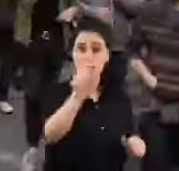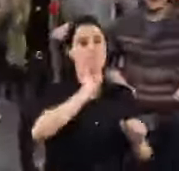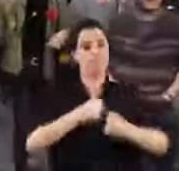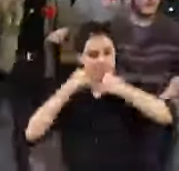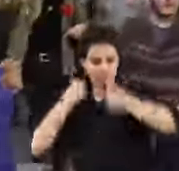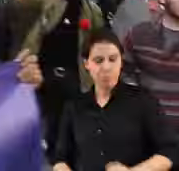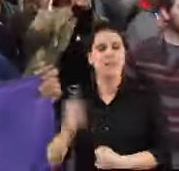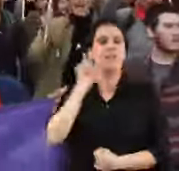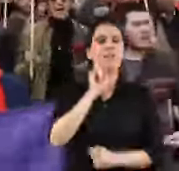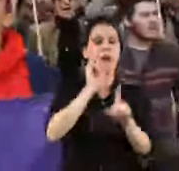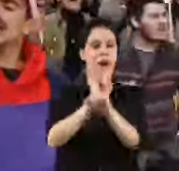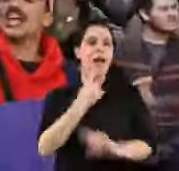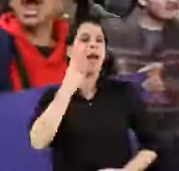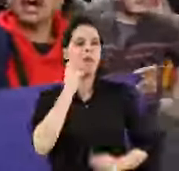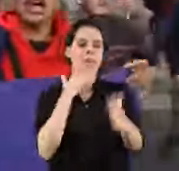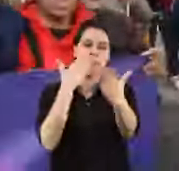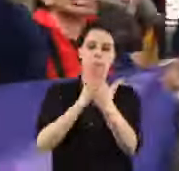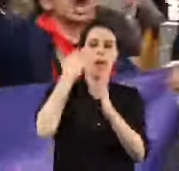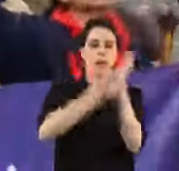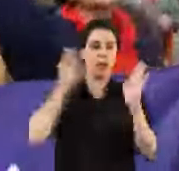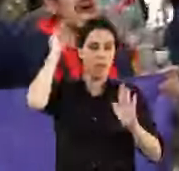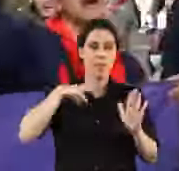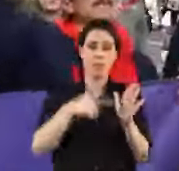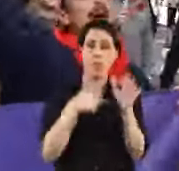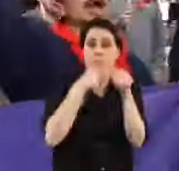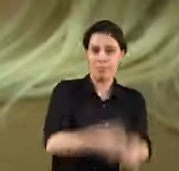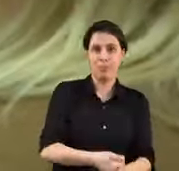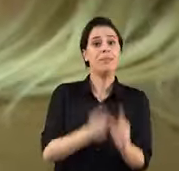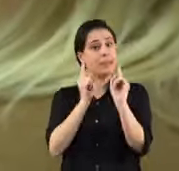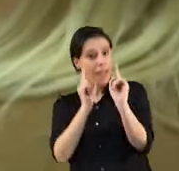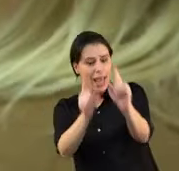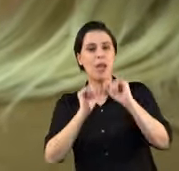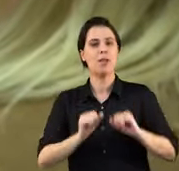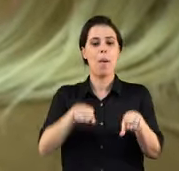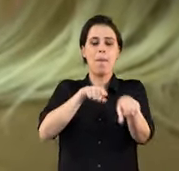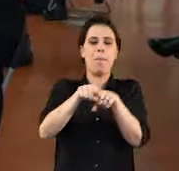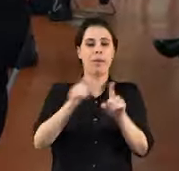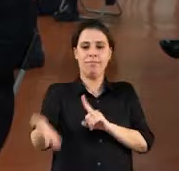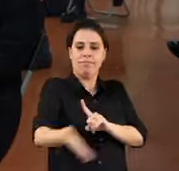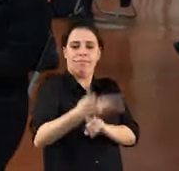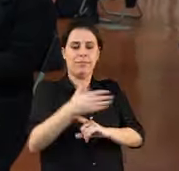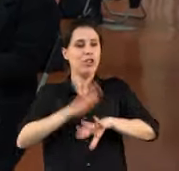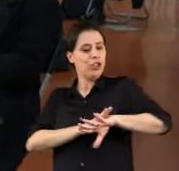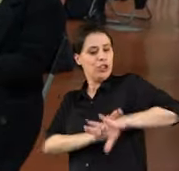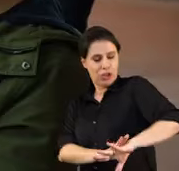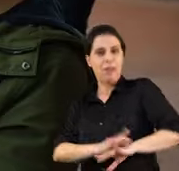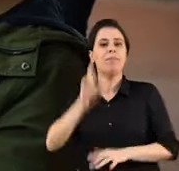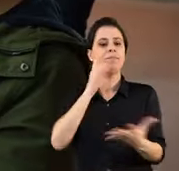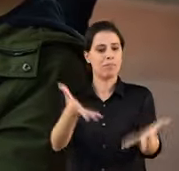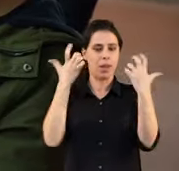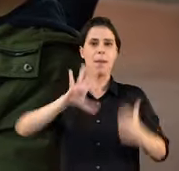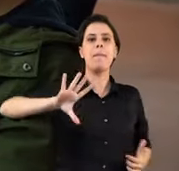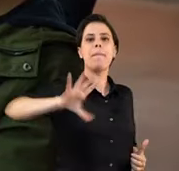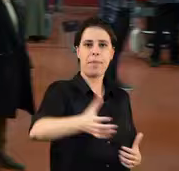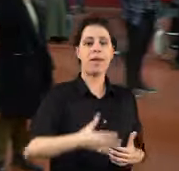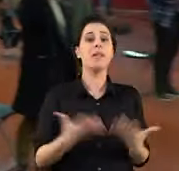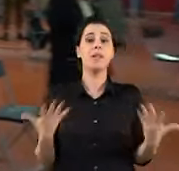lado, a afirmar os valores de Abril e a Constituição da República Portuguesa. É isto, a política patriótica e de esquerda que